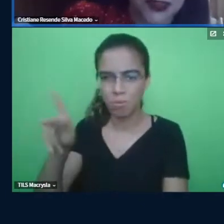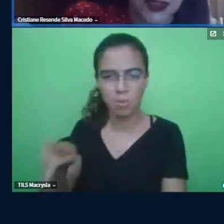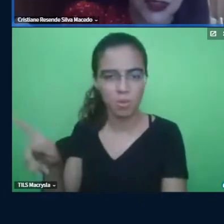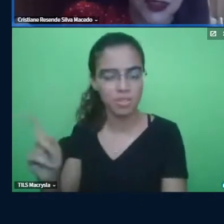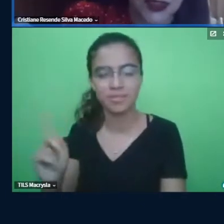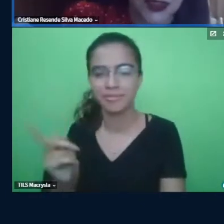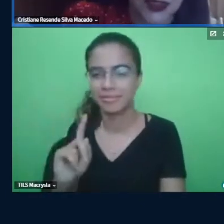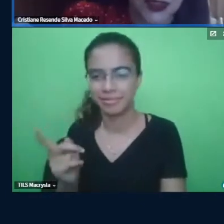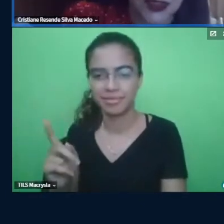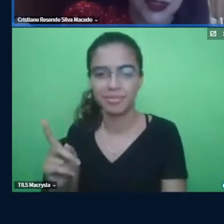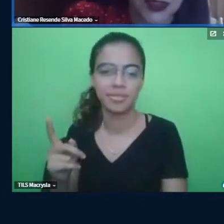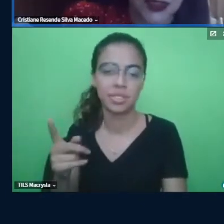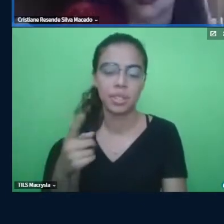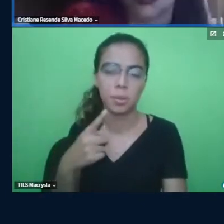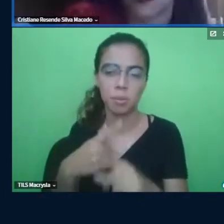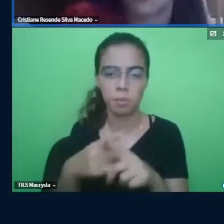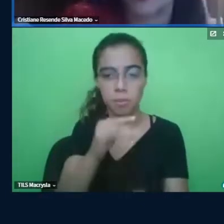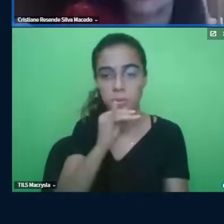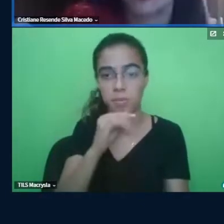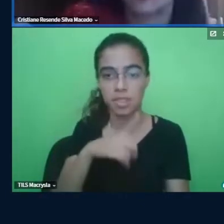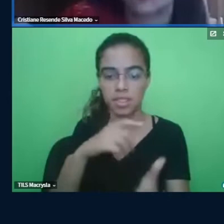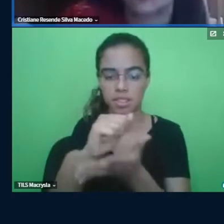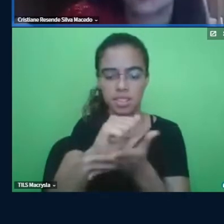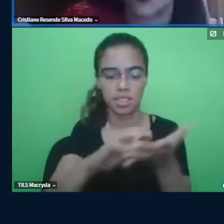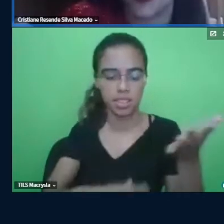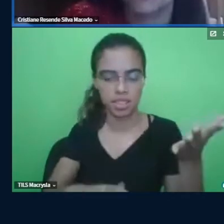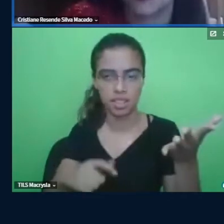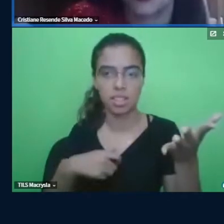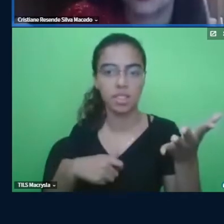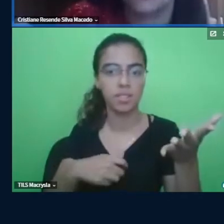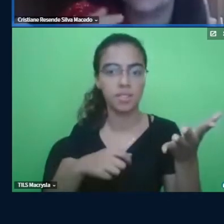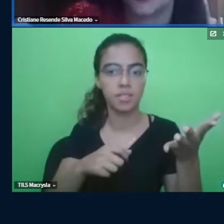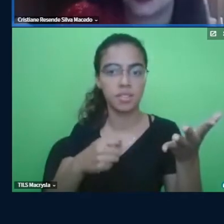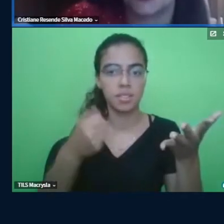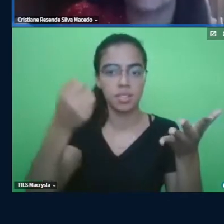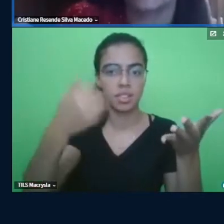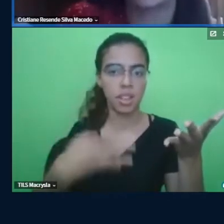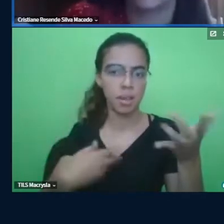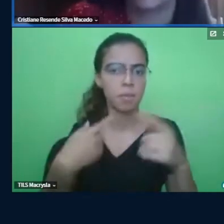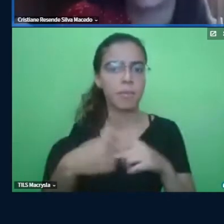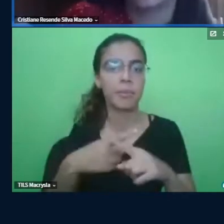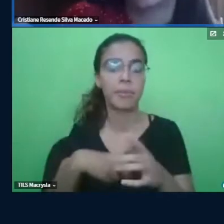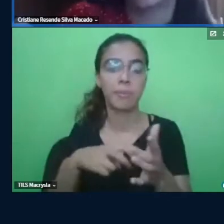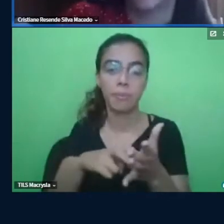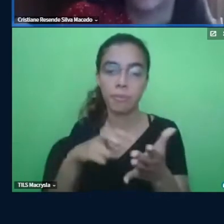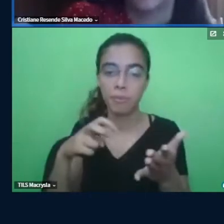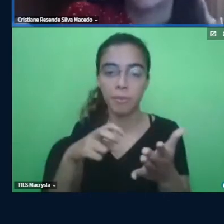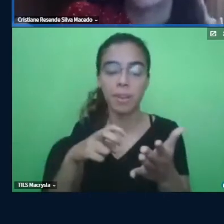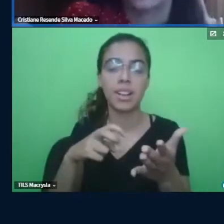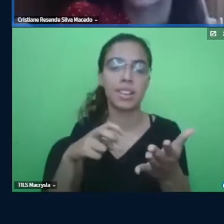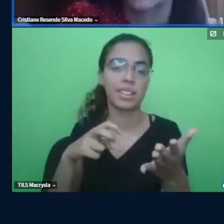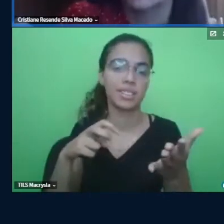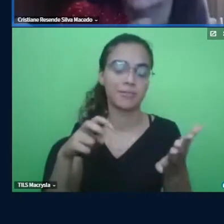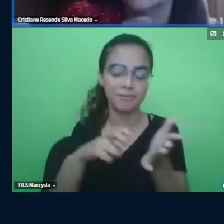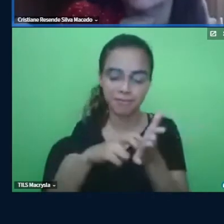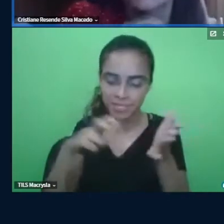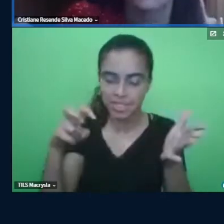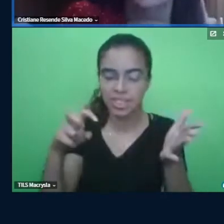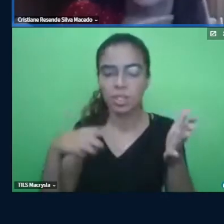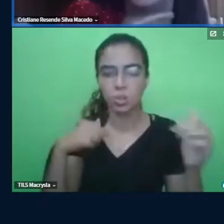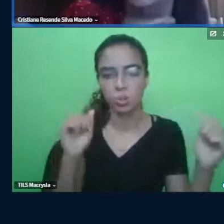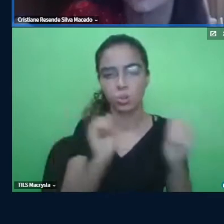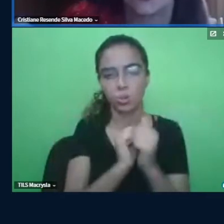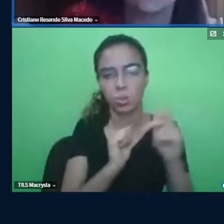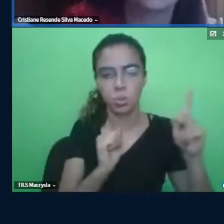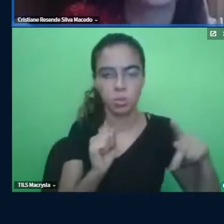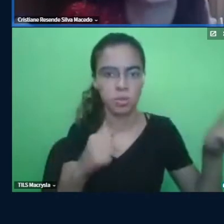atividade aí que eu descrevi, de scrambled sentences, que eu passei a manhã inteira fazendo com a professora. Eu achei que ia